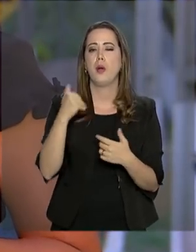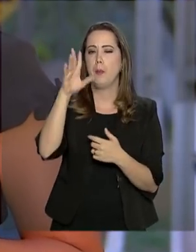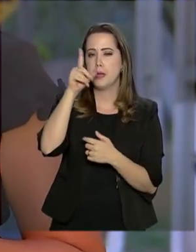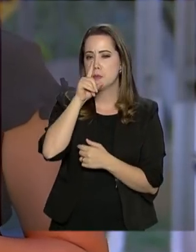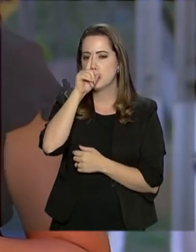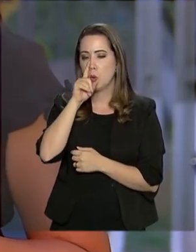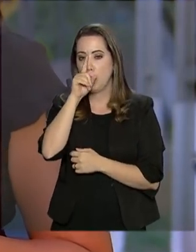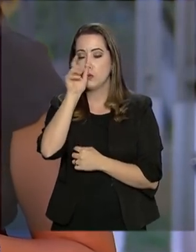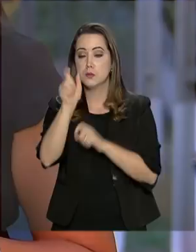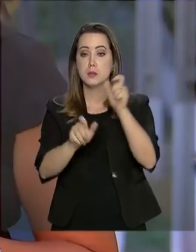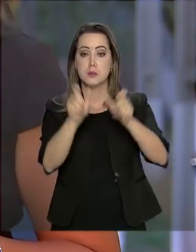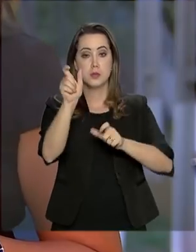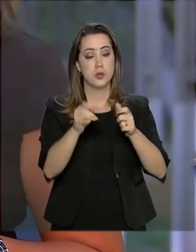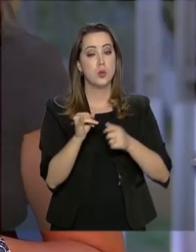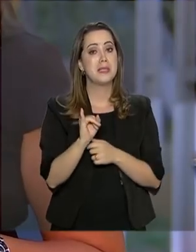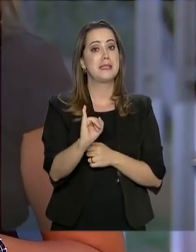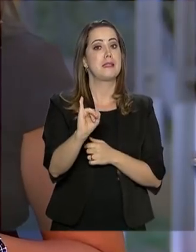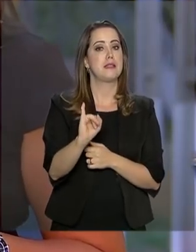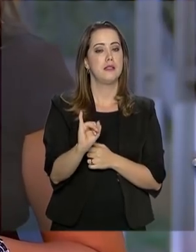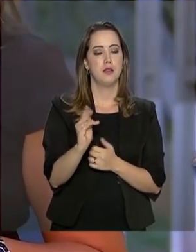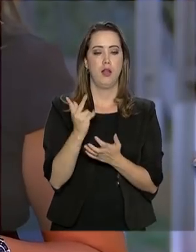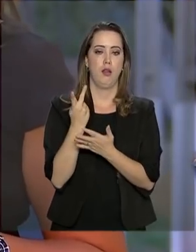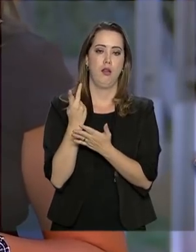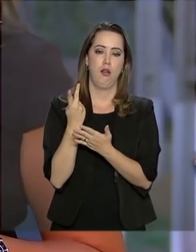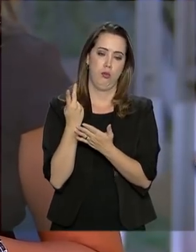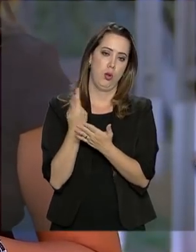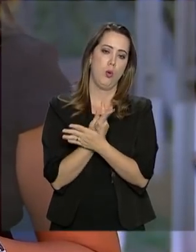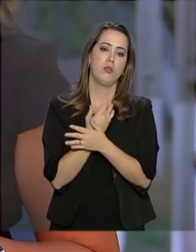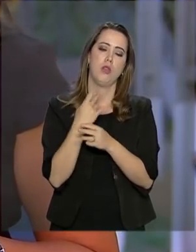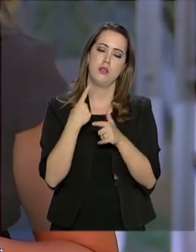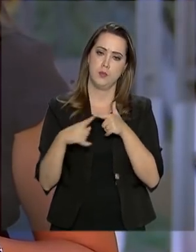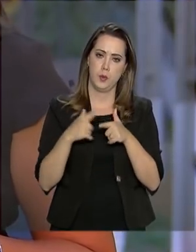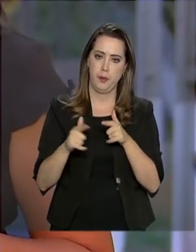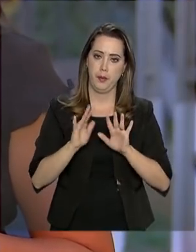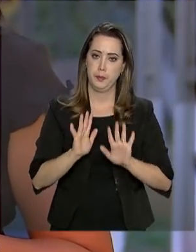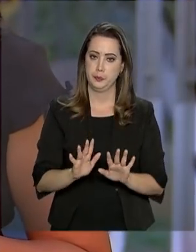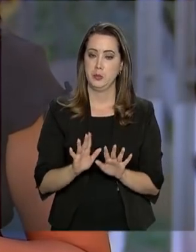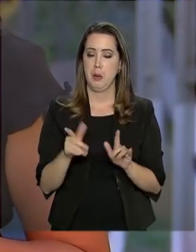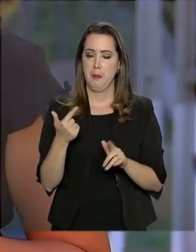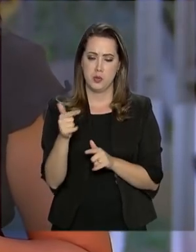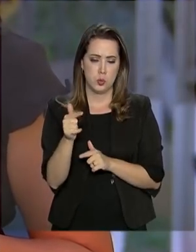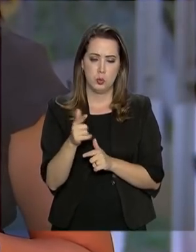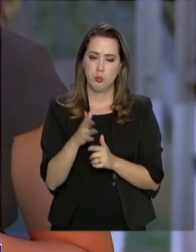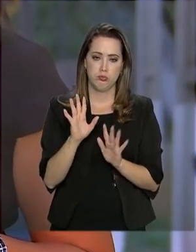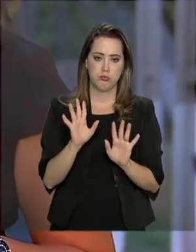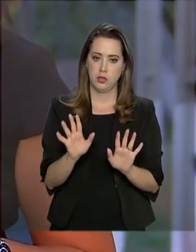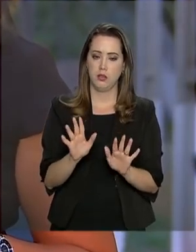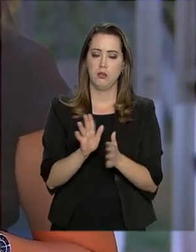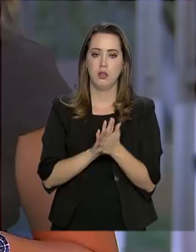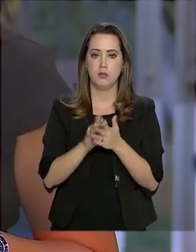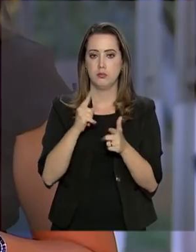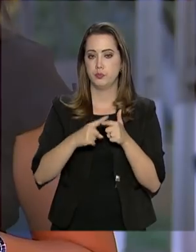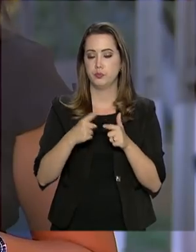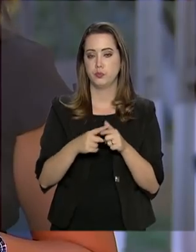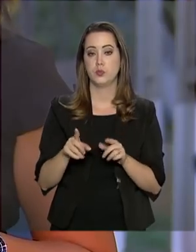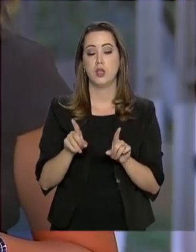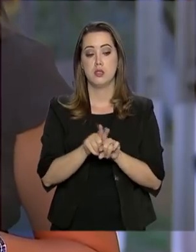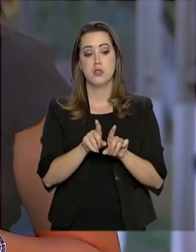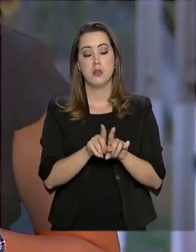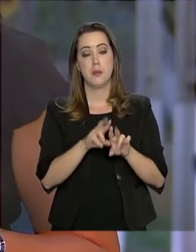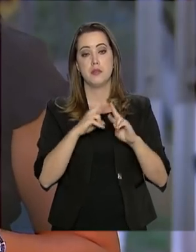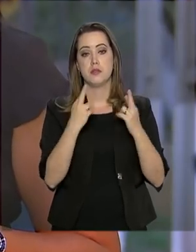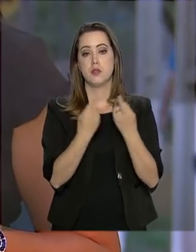tipo de barragem. E olha, os fiscais, os técnicos da ANEL, hoje também eles se reuniram com representantes da Prefeitura e também